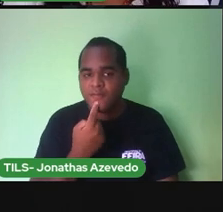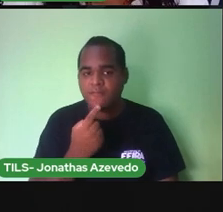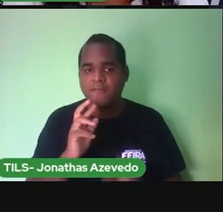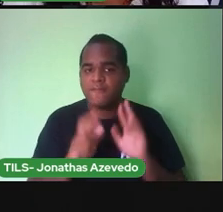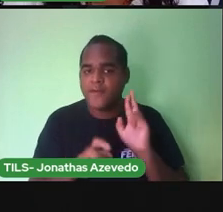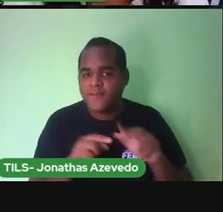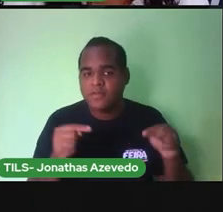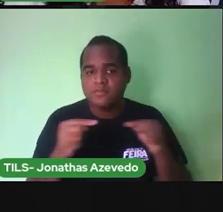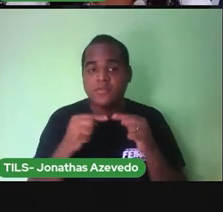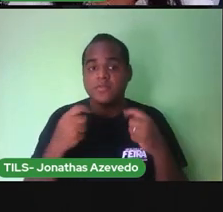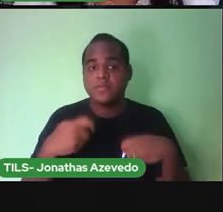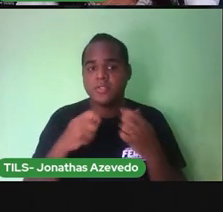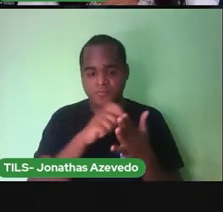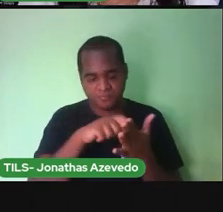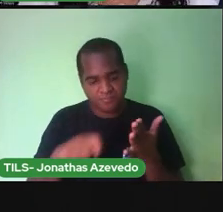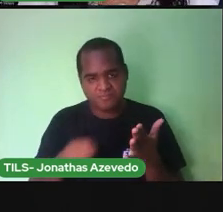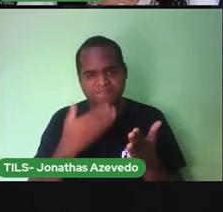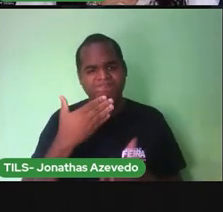escreve melhor, sabia?